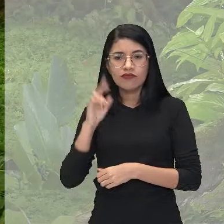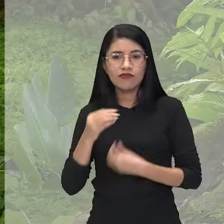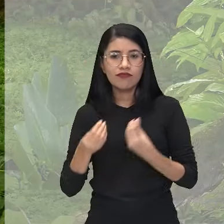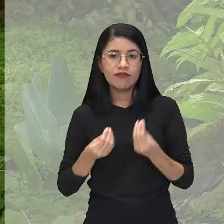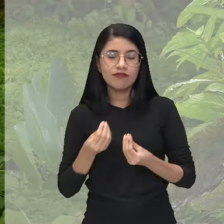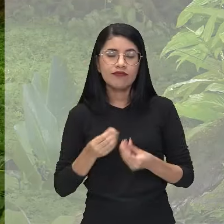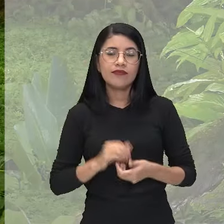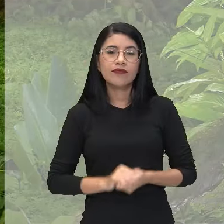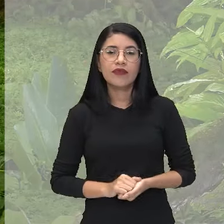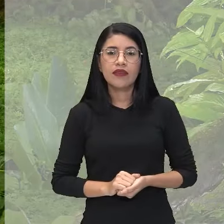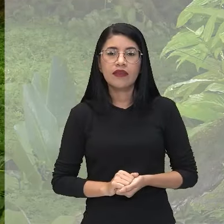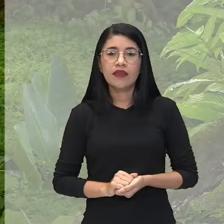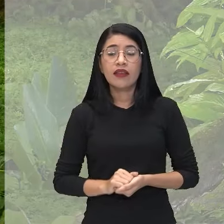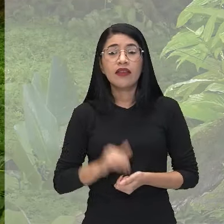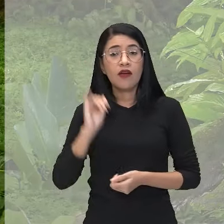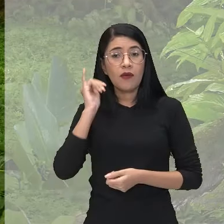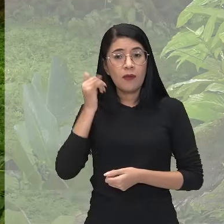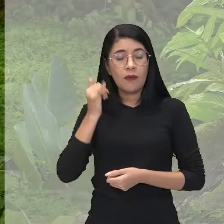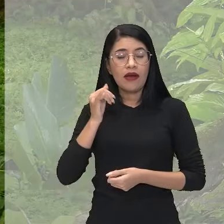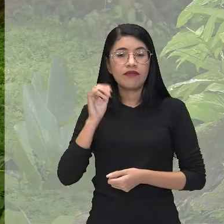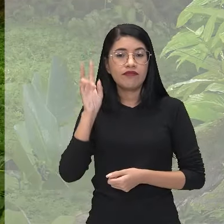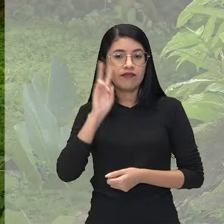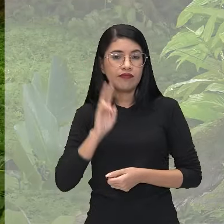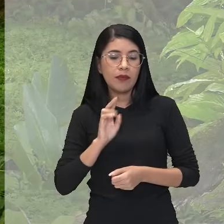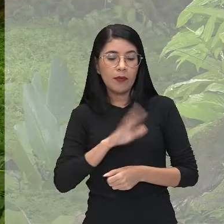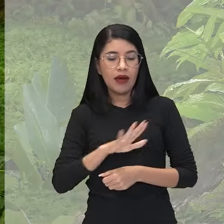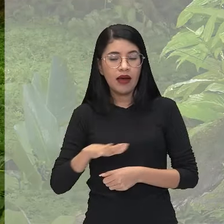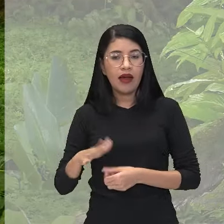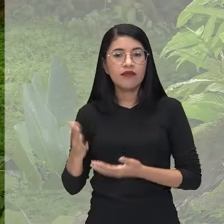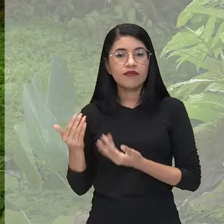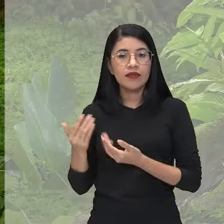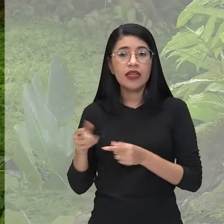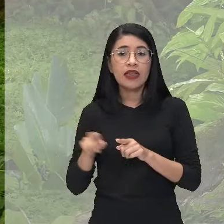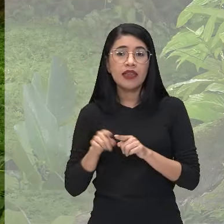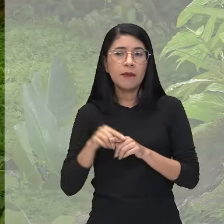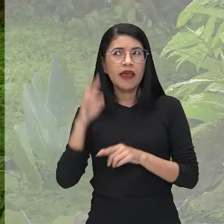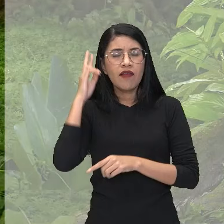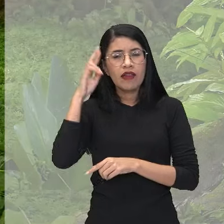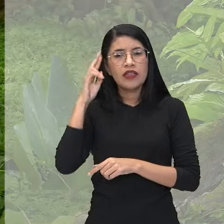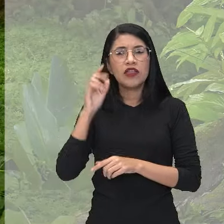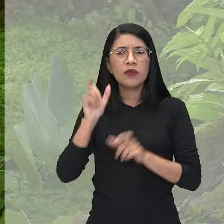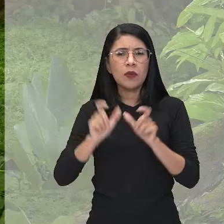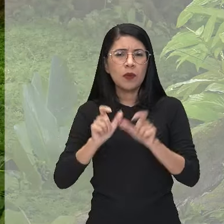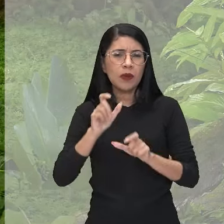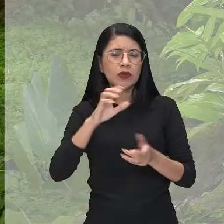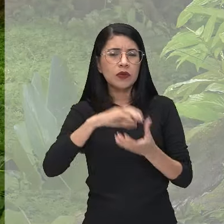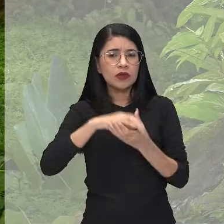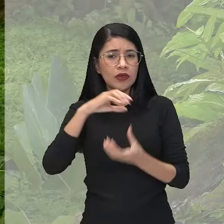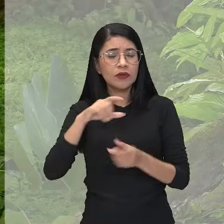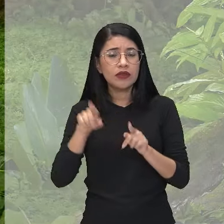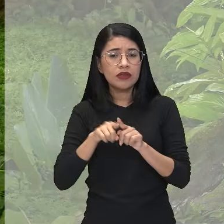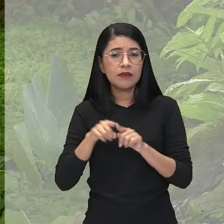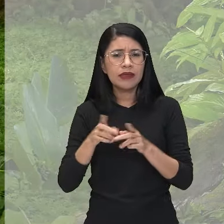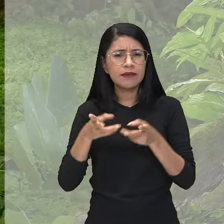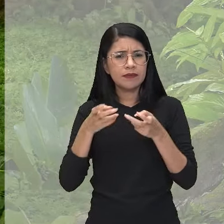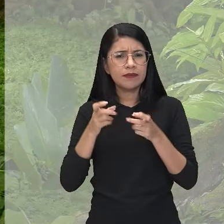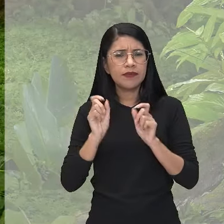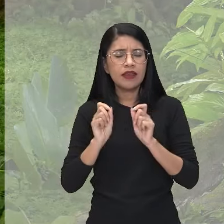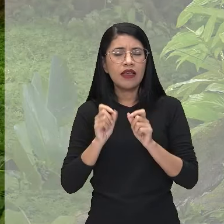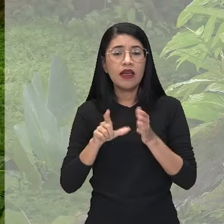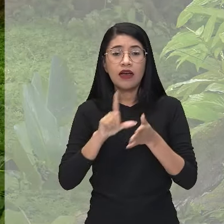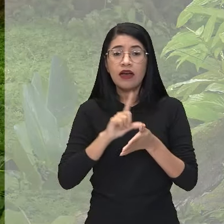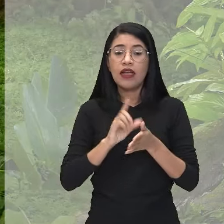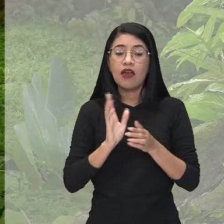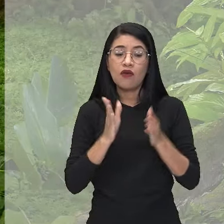Essa é uma história infantil-juvenil que traz diversas reflexões, inclusive, aos adultos. Lembram lá que a gente acabou de ver que a princípio